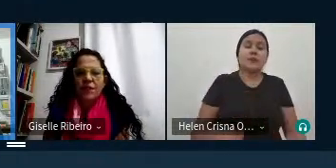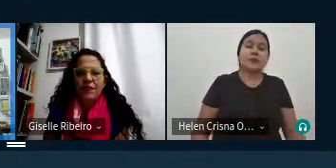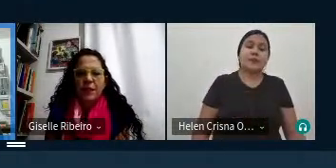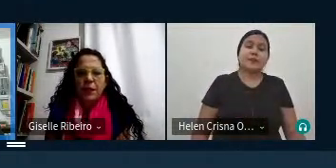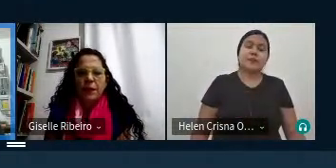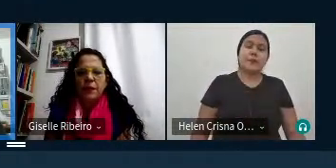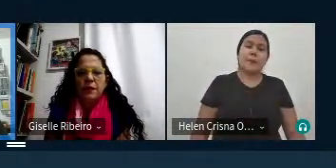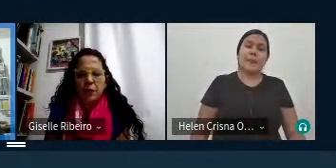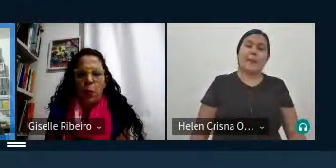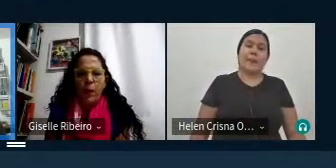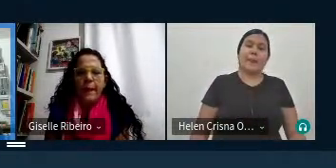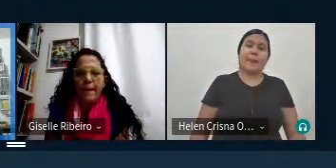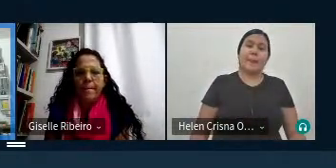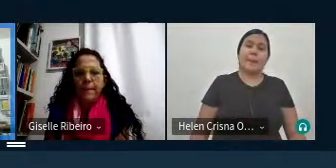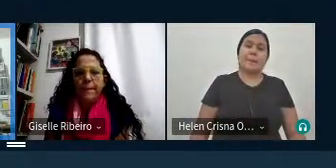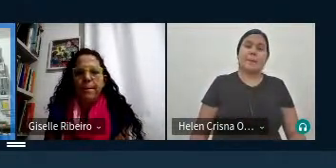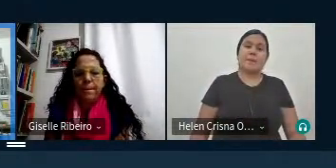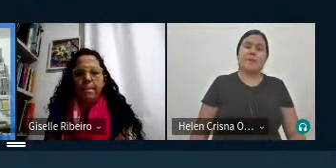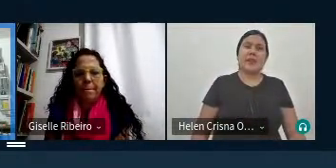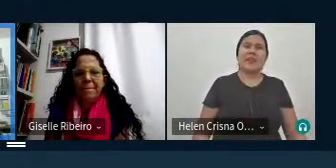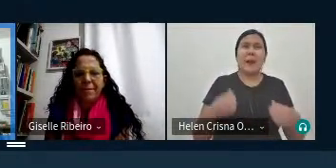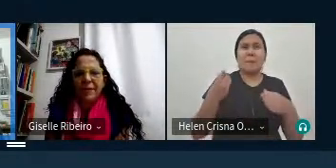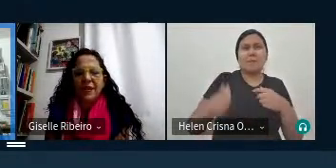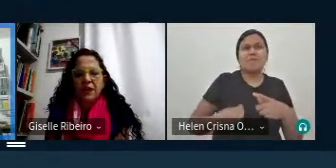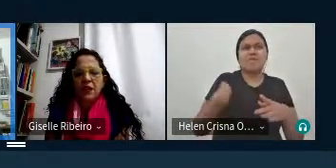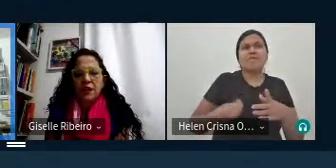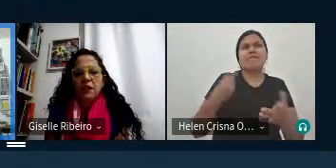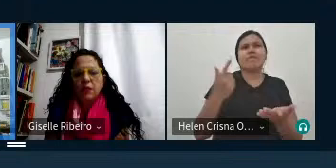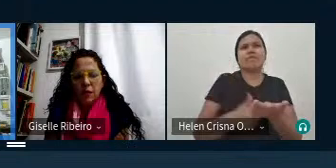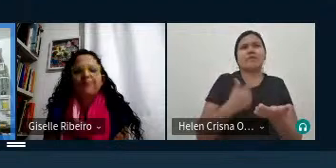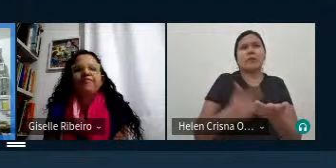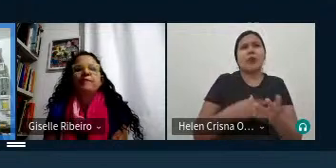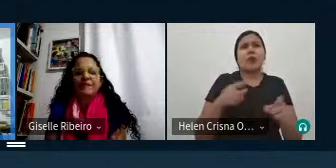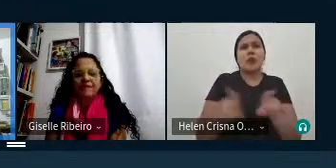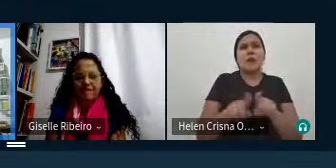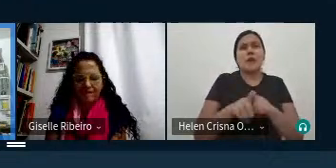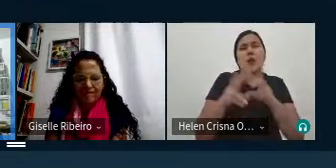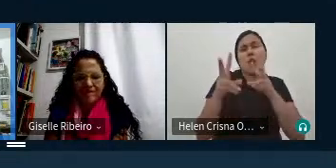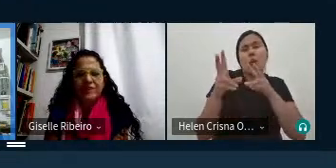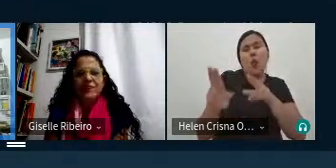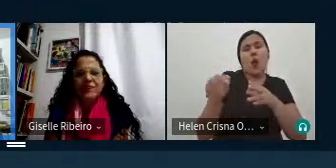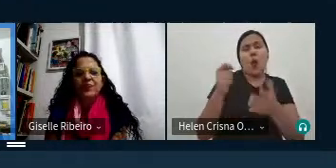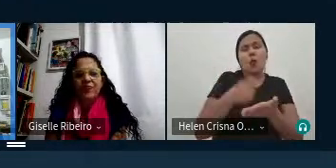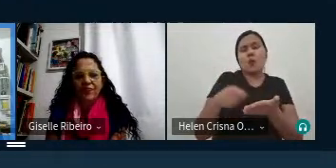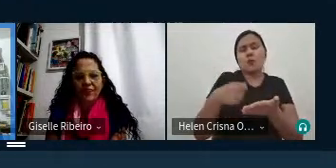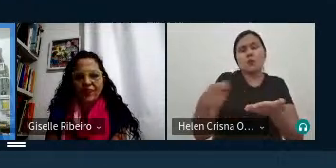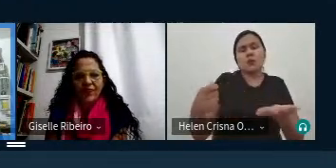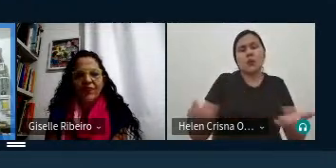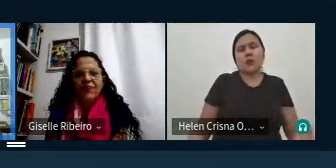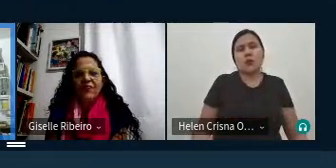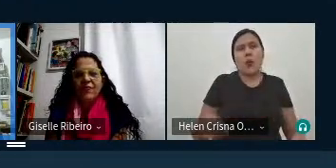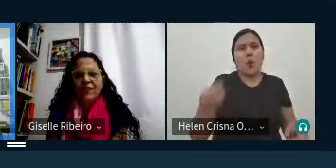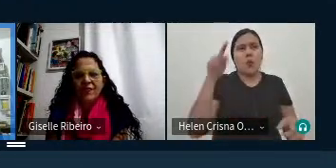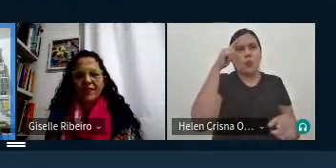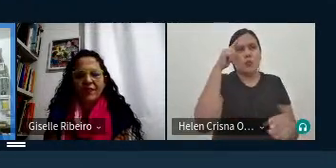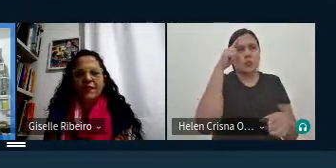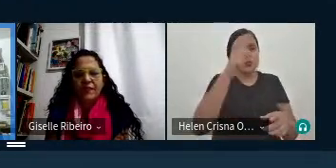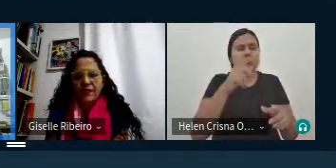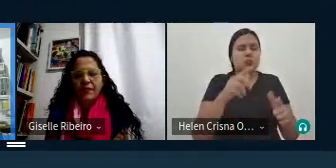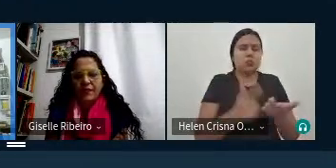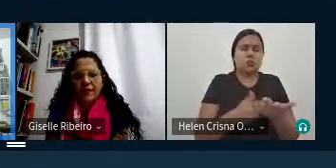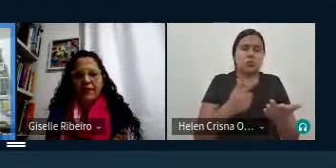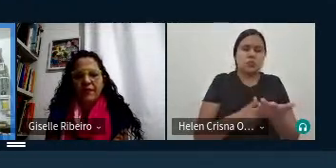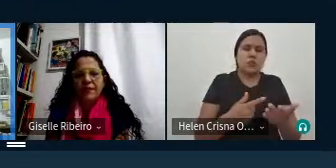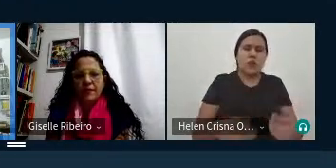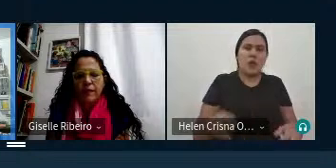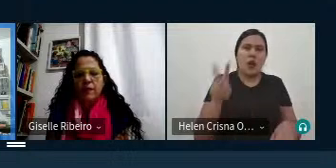ele está muito muito presente na obra assim como o escritor o dono da obra então eu acho na minha